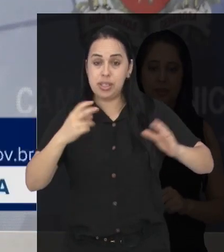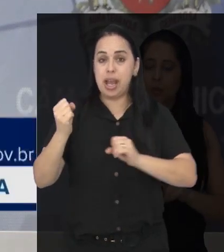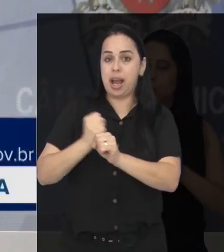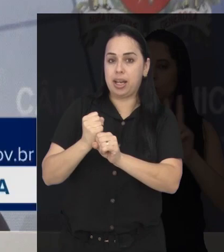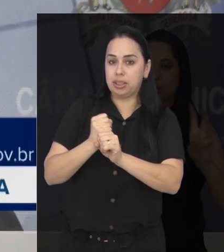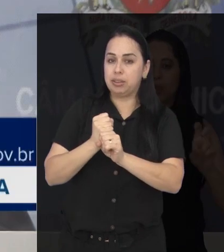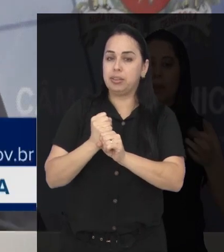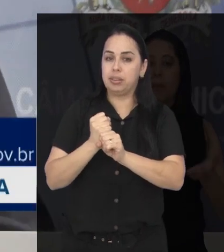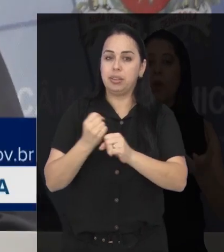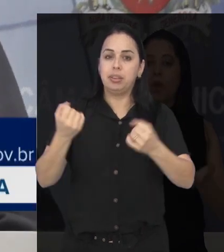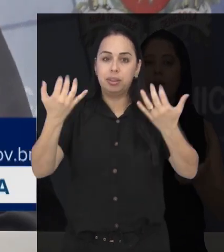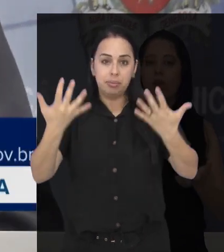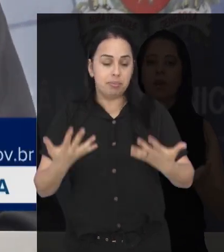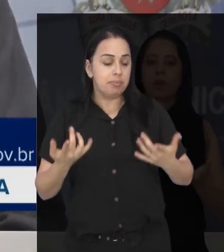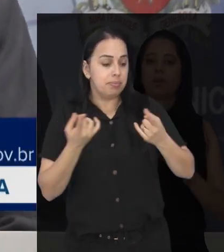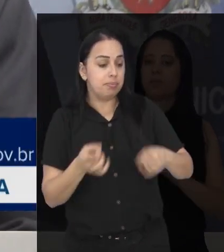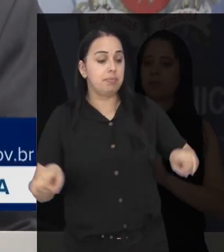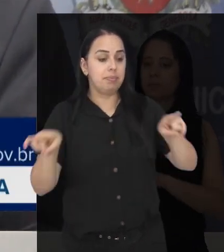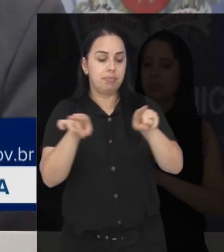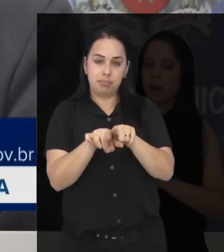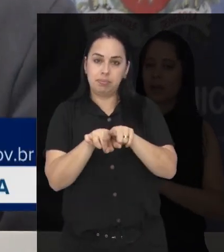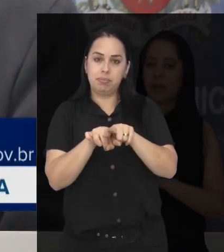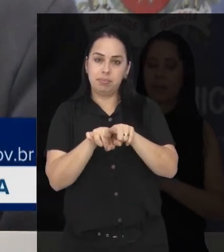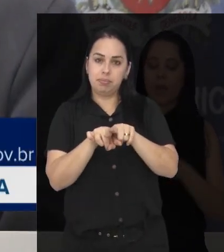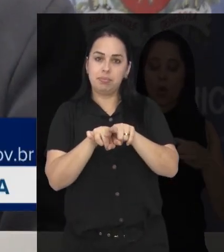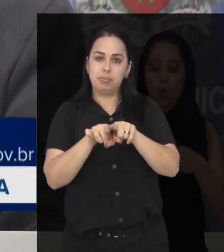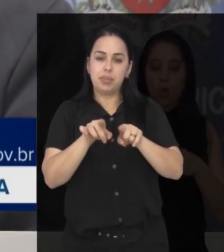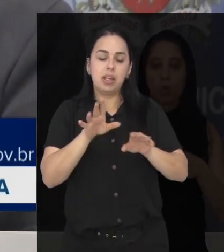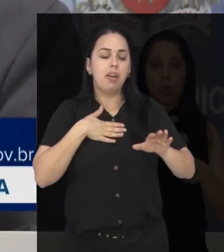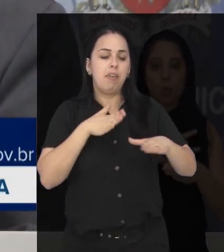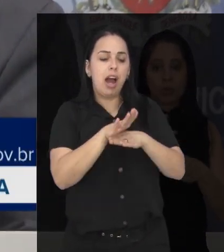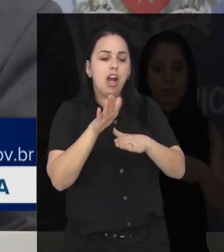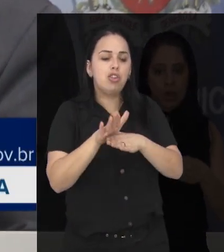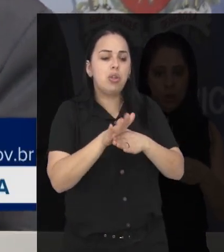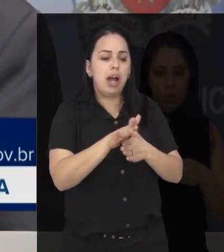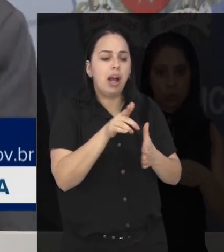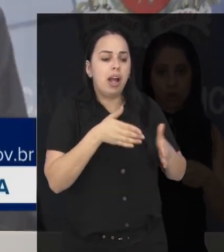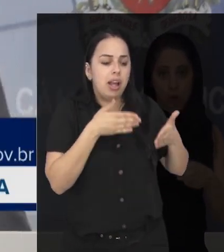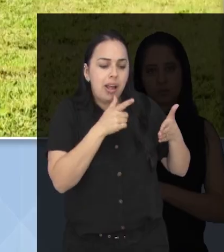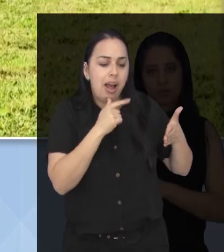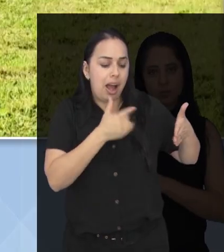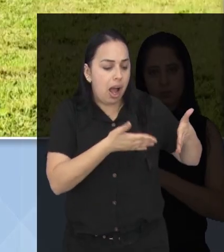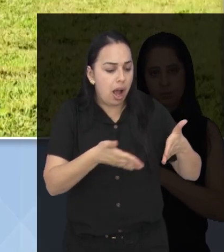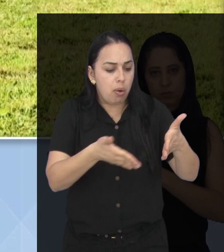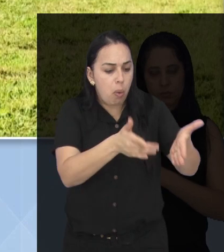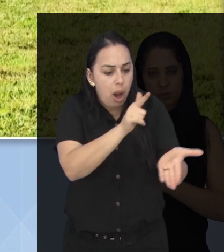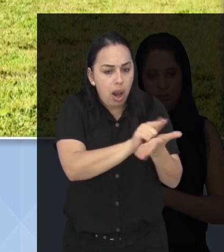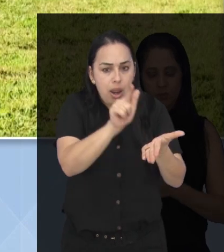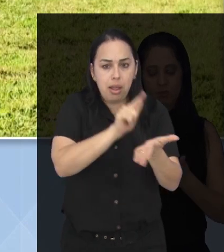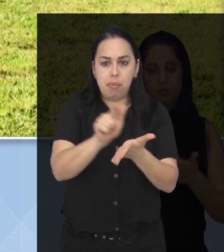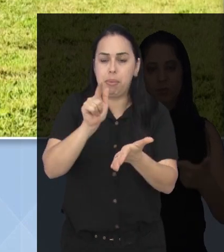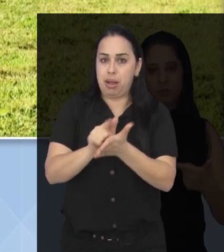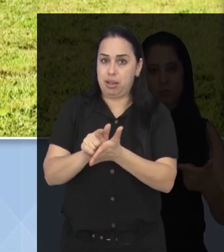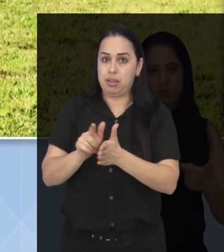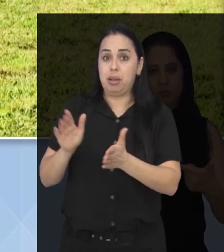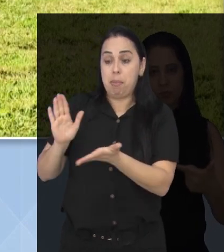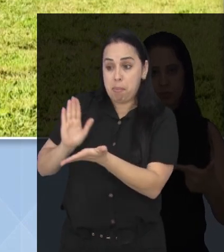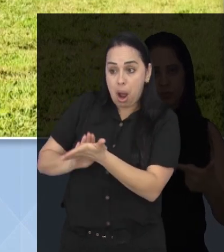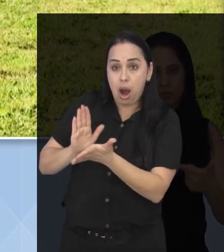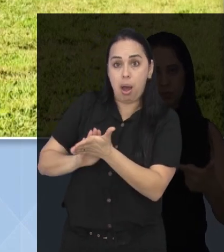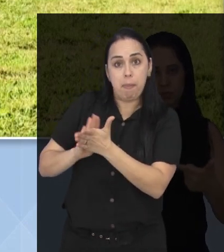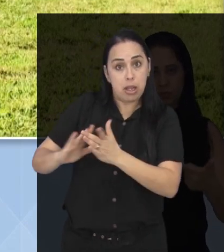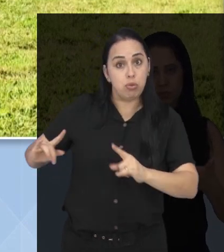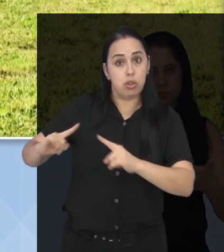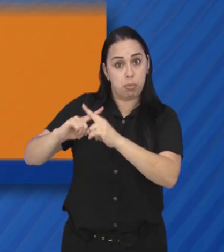Zé Luiz também comentou sobre uma parceria que vai auxiliar o manejo das nascentes na cidade. O vereador ainda parabenizou destaques no